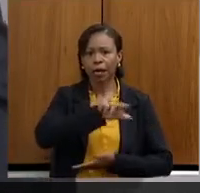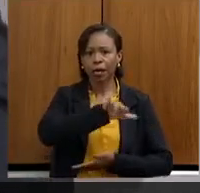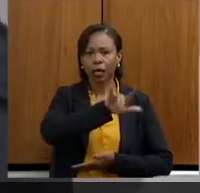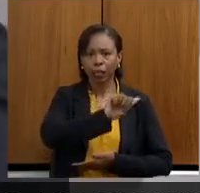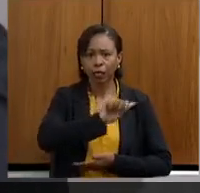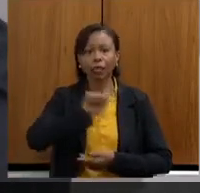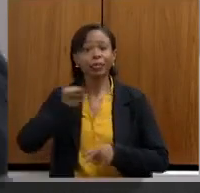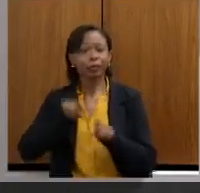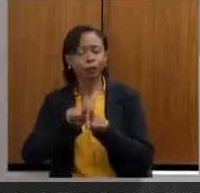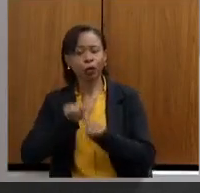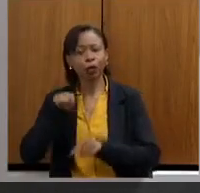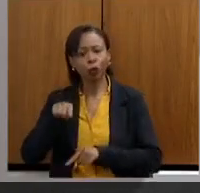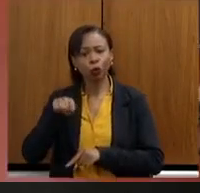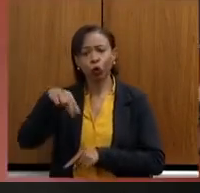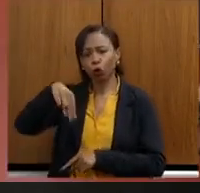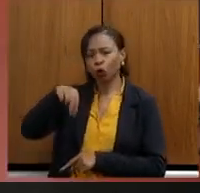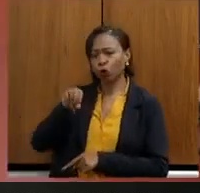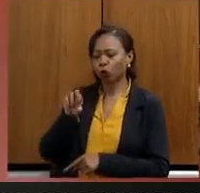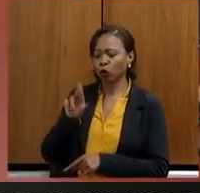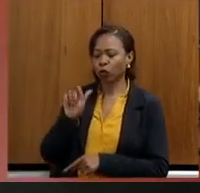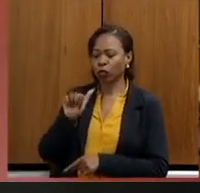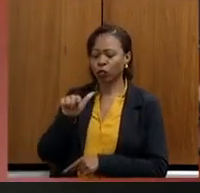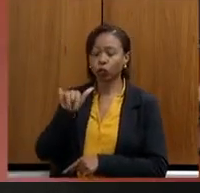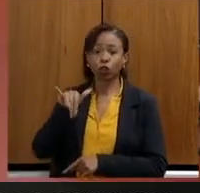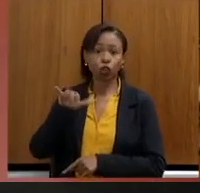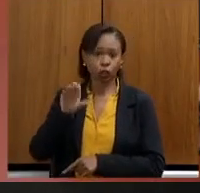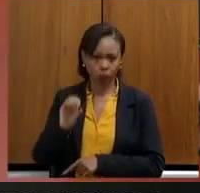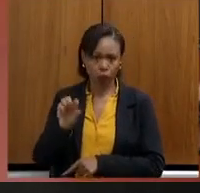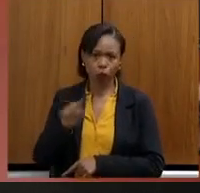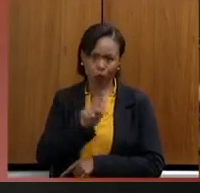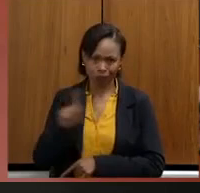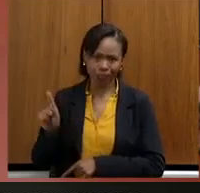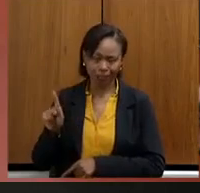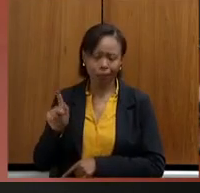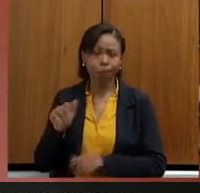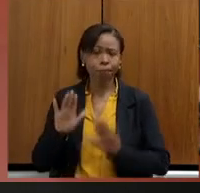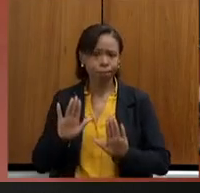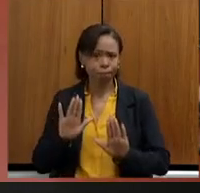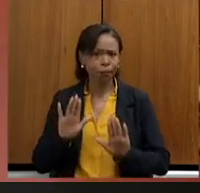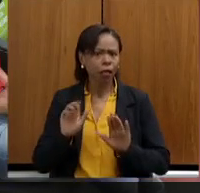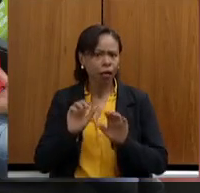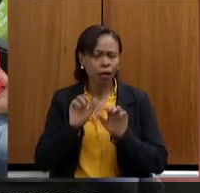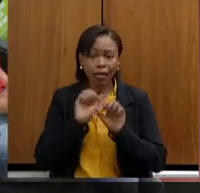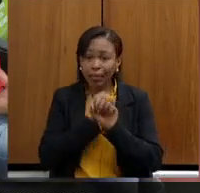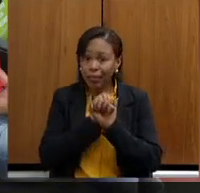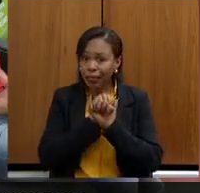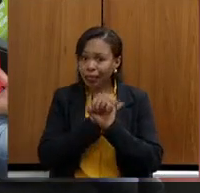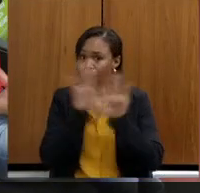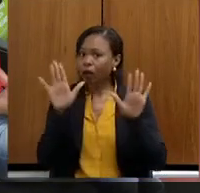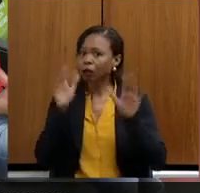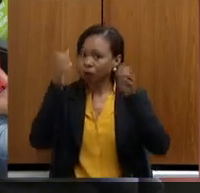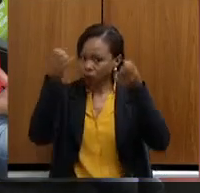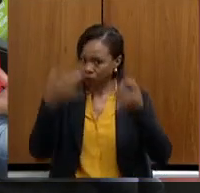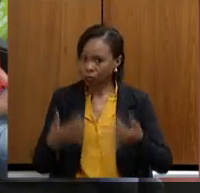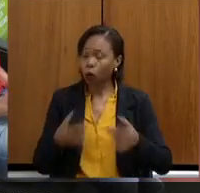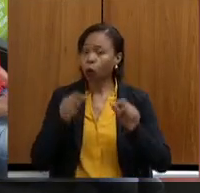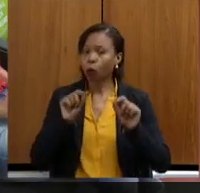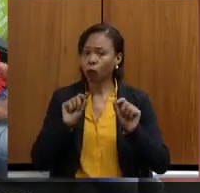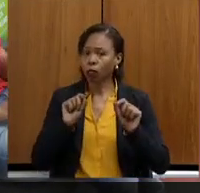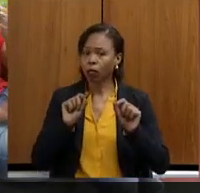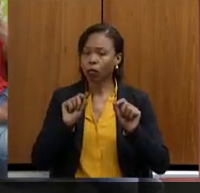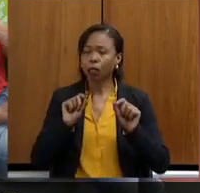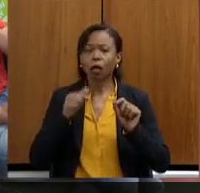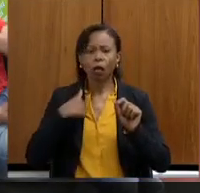Noraldino Júnior. Que fique claro aqui que esta fala ela não impede absolutamente ninguém de qualquer